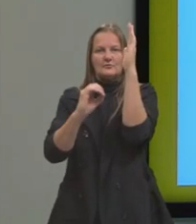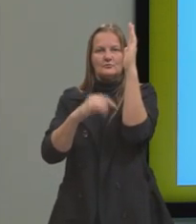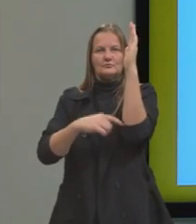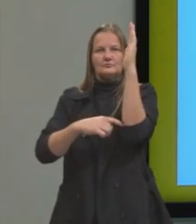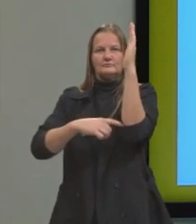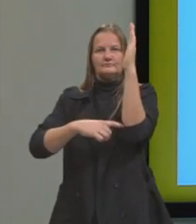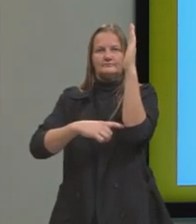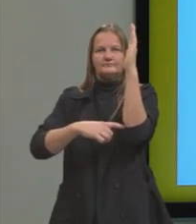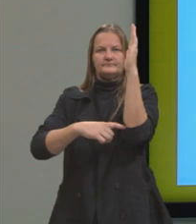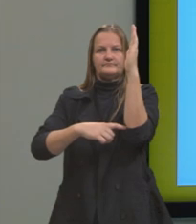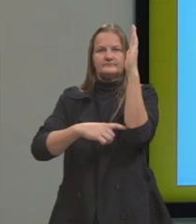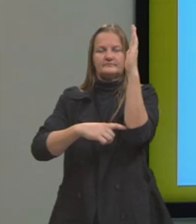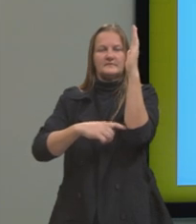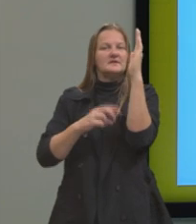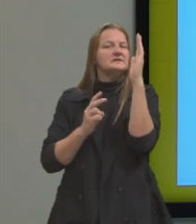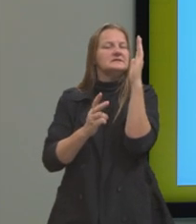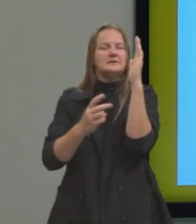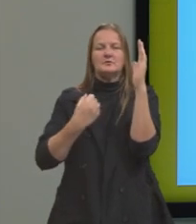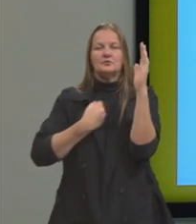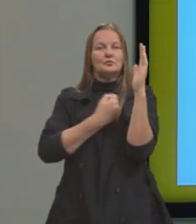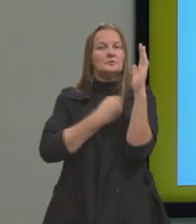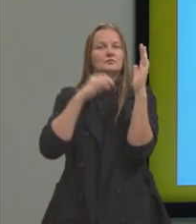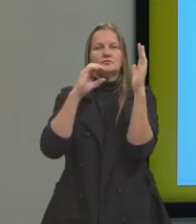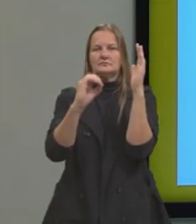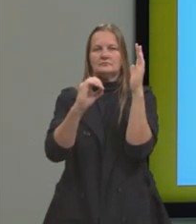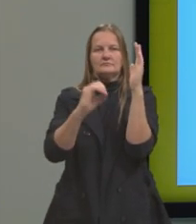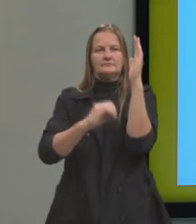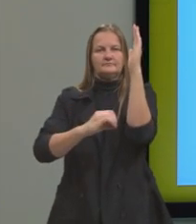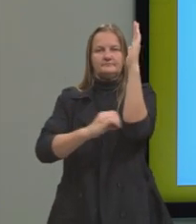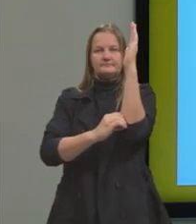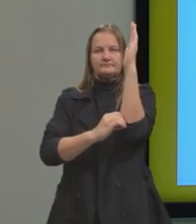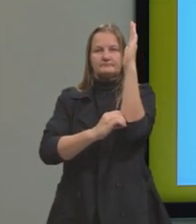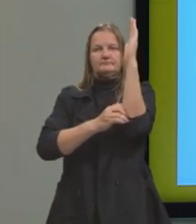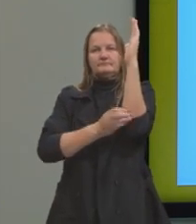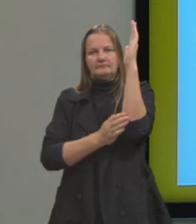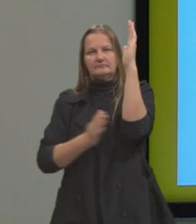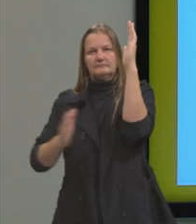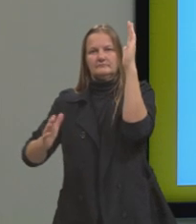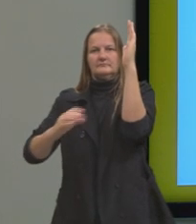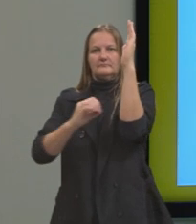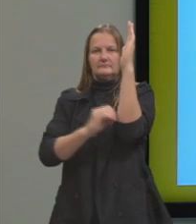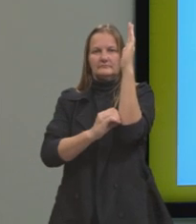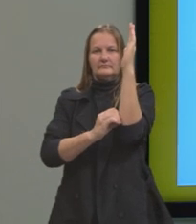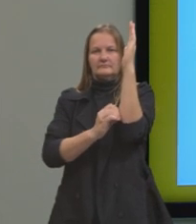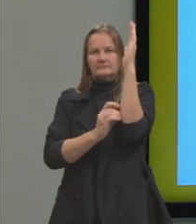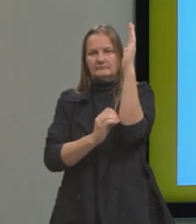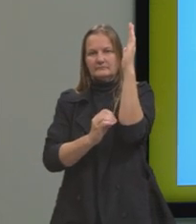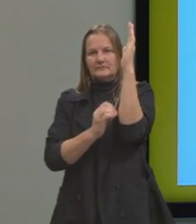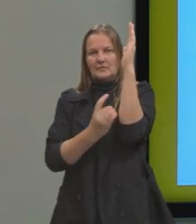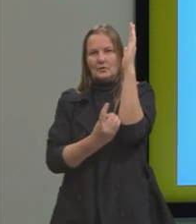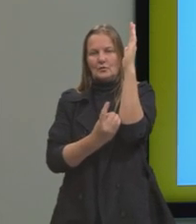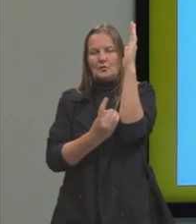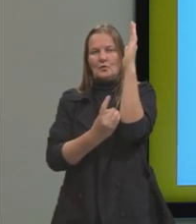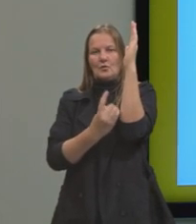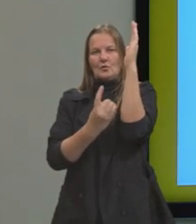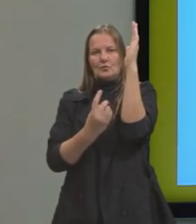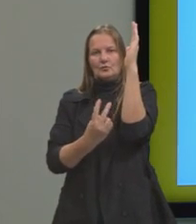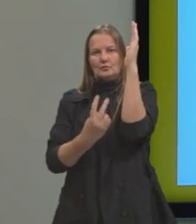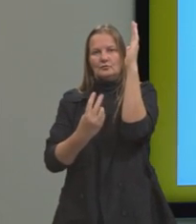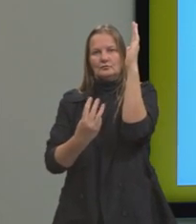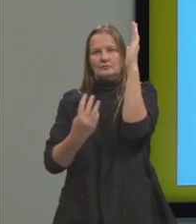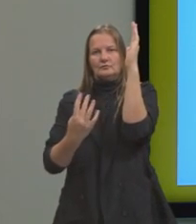numérica é zero. Porque, a partir dessa origem, para a direita, nós temos números positivos.